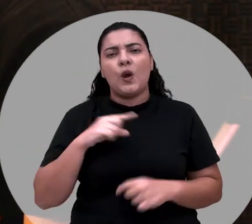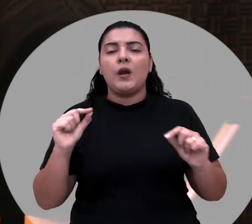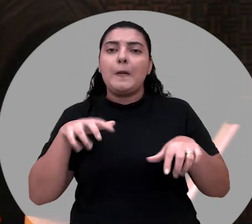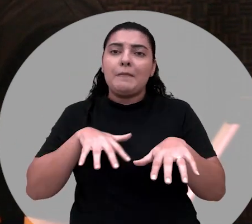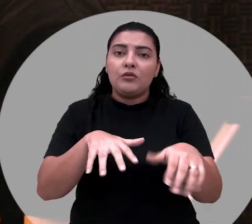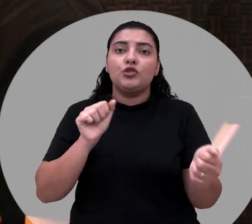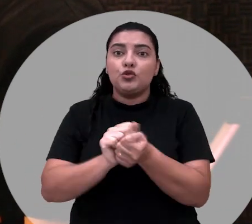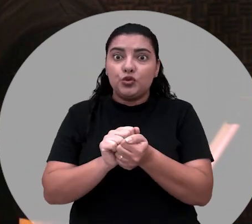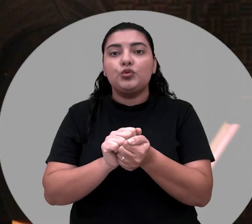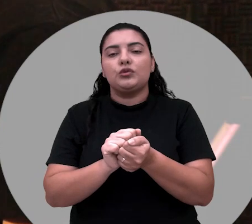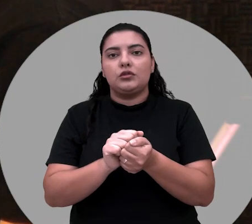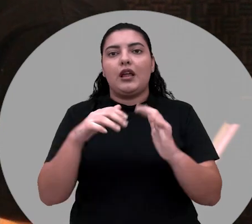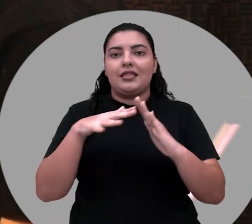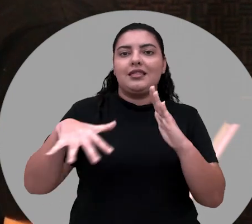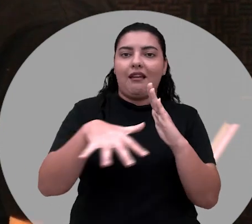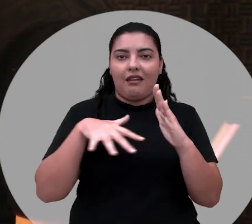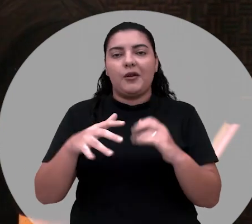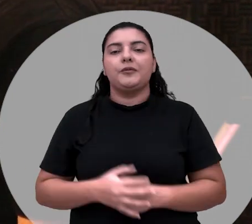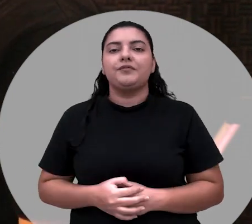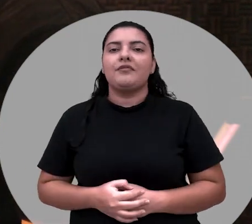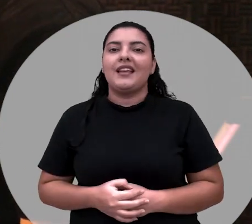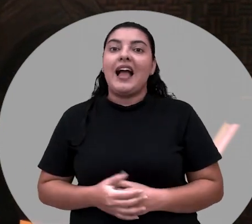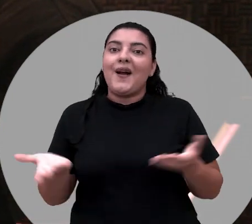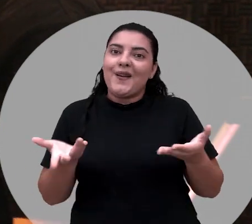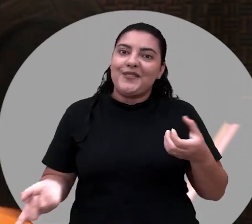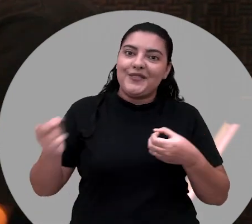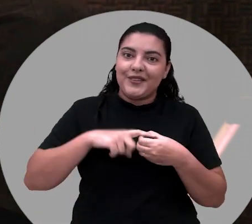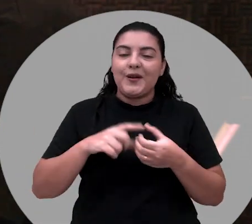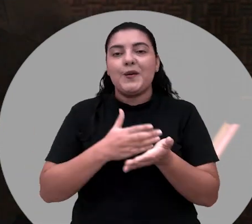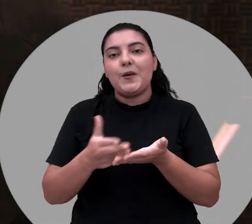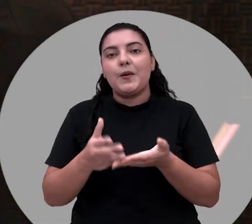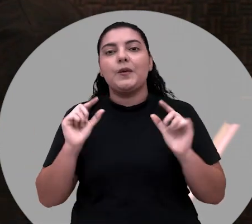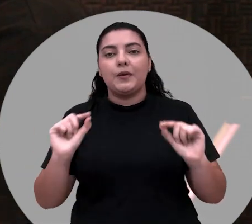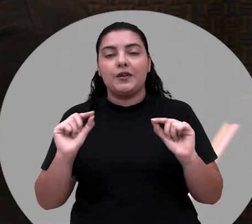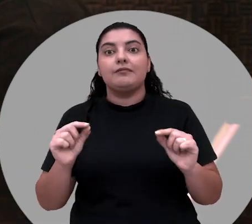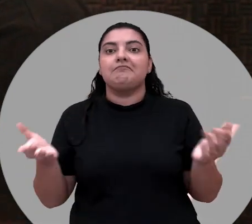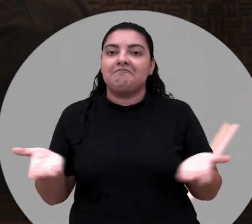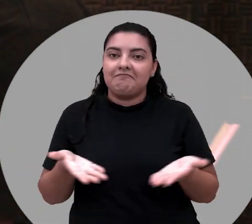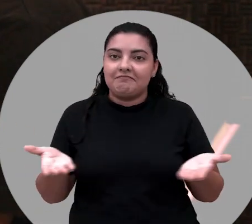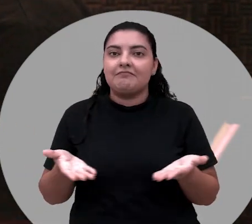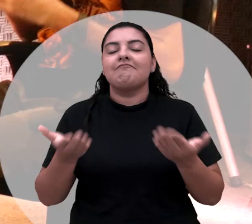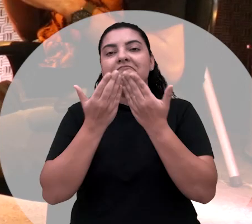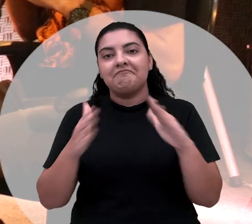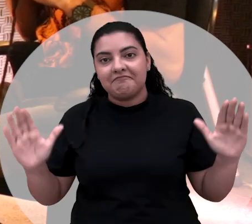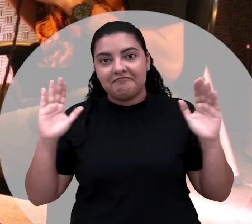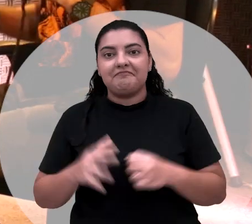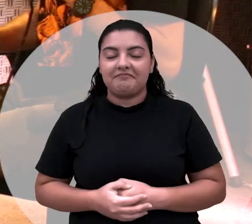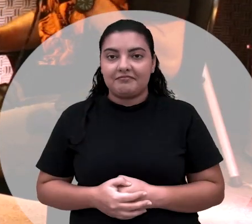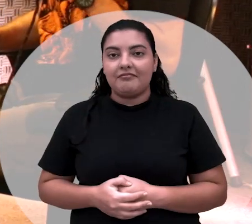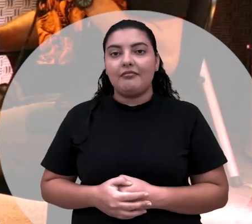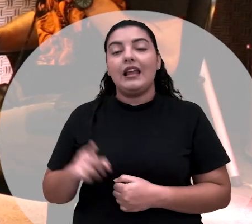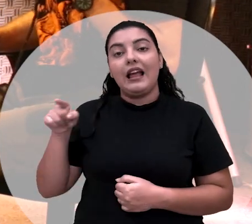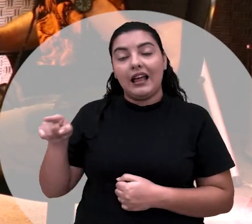esse movimento junto com os terreiros. Isso. É muito bom a gente estar de volta, né? E aí a gente tem que começar com o pé direito, abrindo os trabalhos. E aqui ao